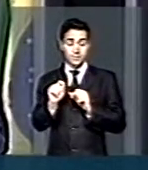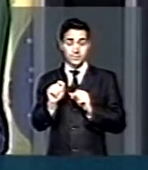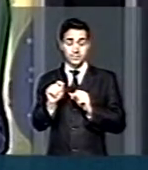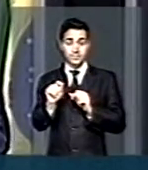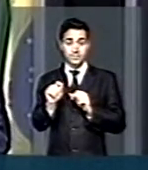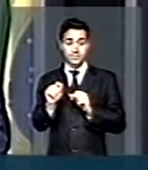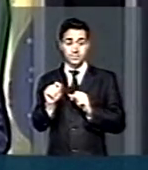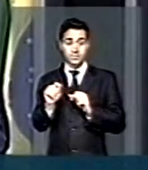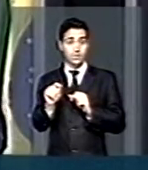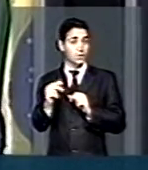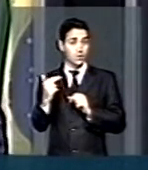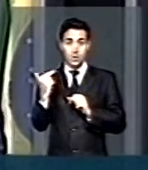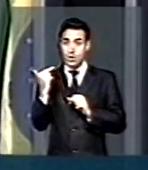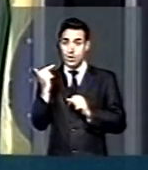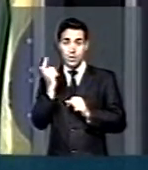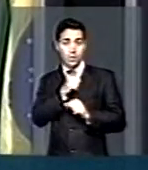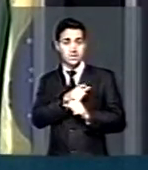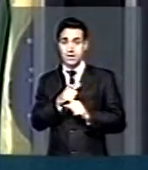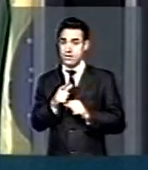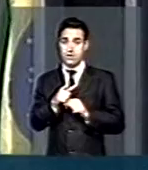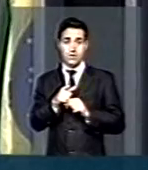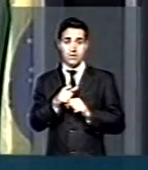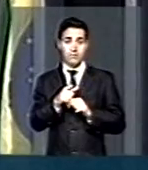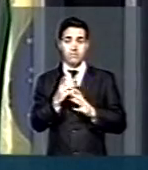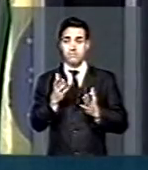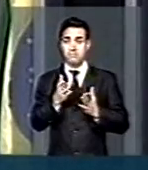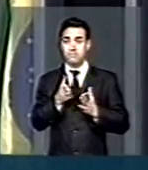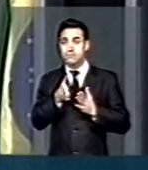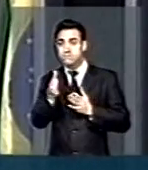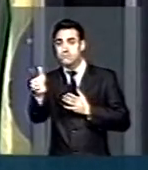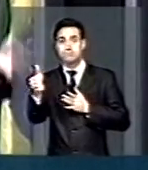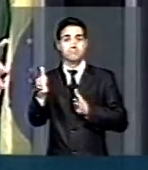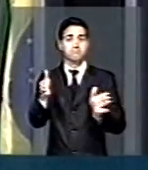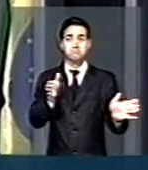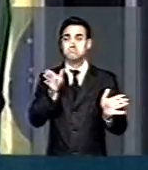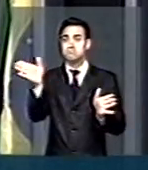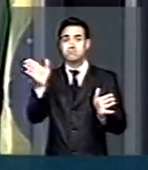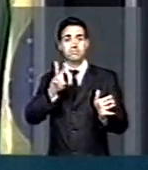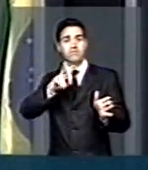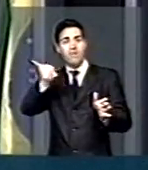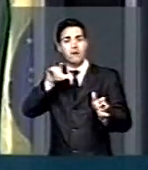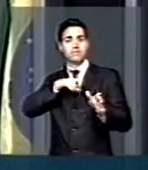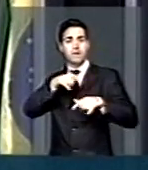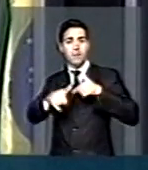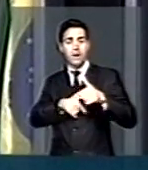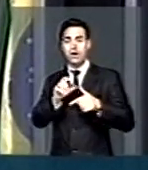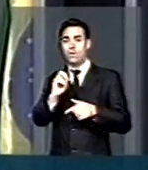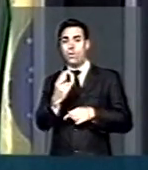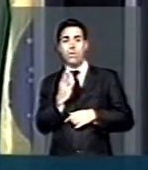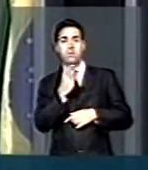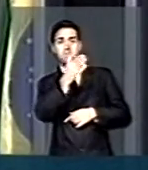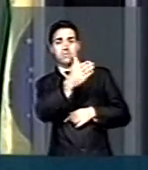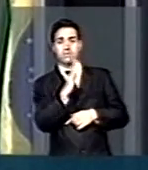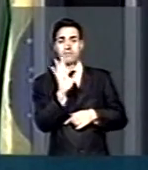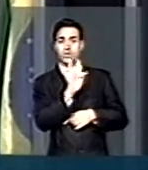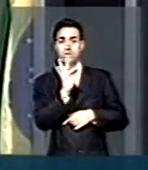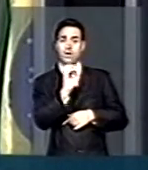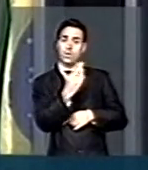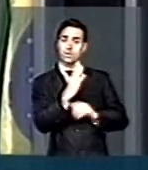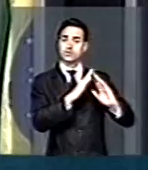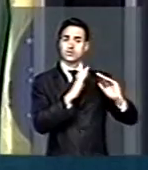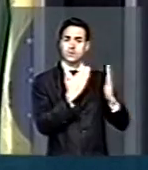se deslocar, sem poder se movimentar para o trabalho, para a faculdade, para a escola.